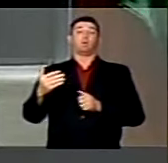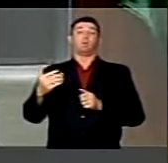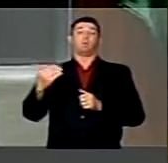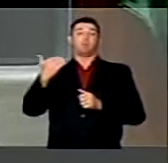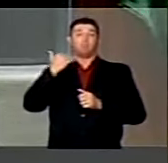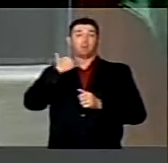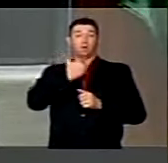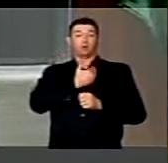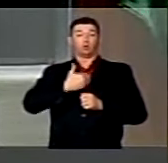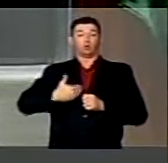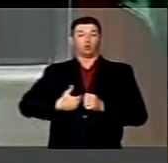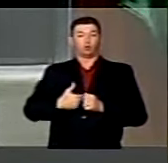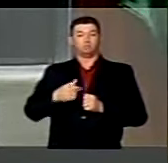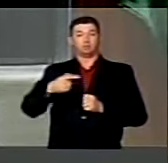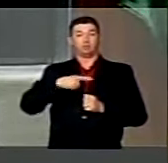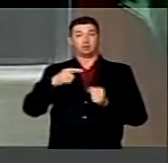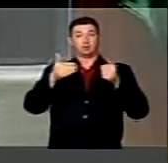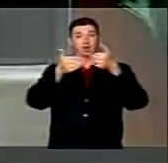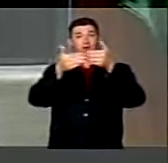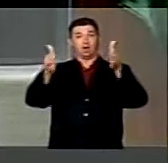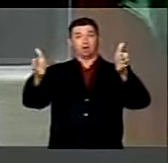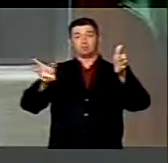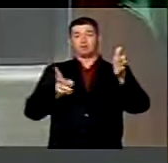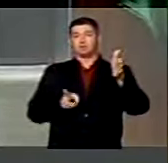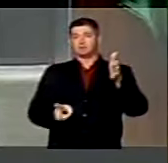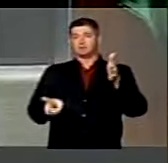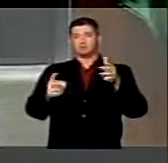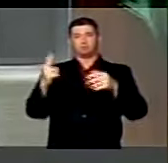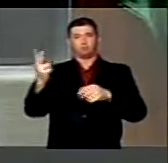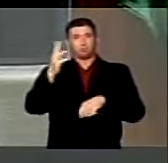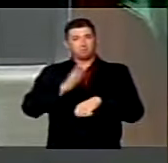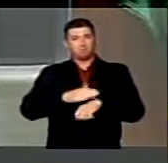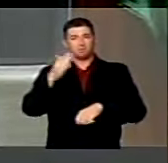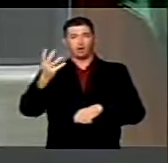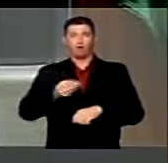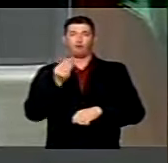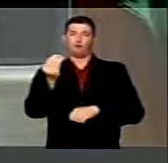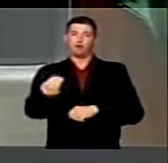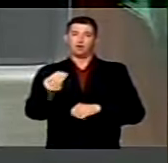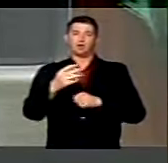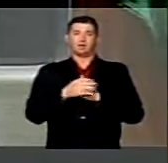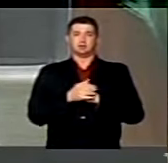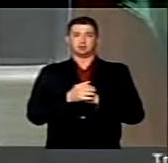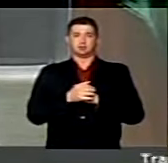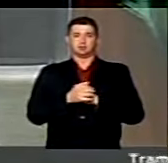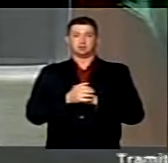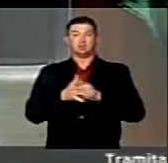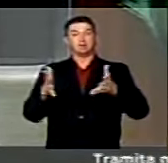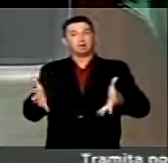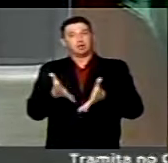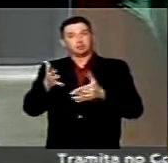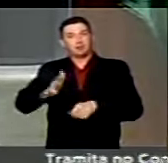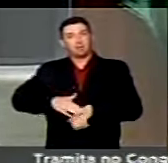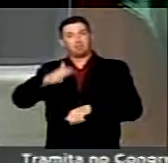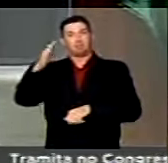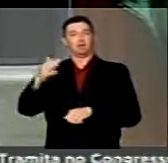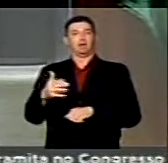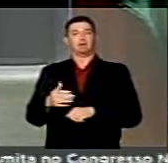públicos que estão com a porta aberta sempre para valorizar, para estimular,